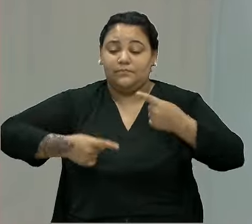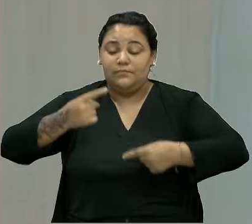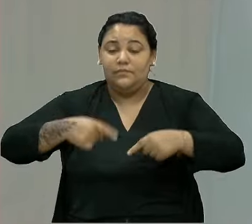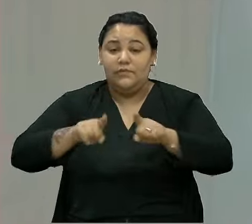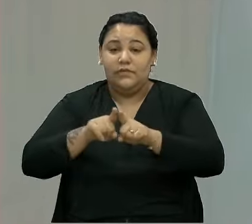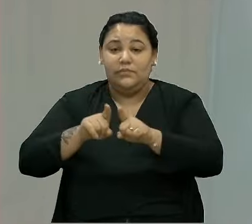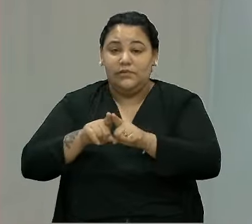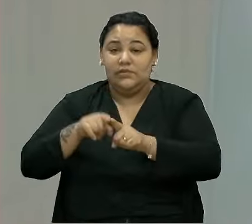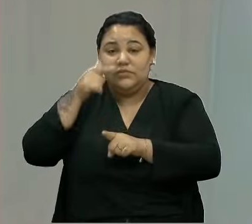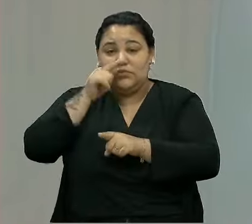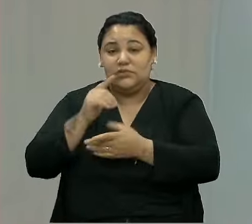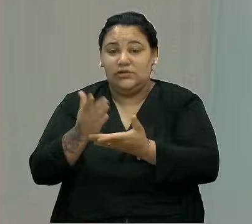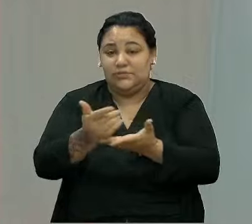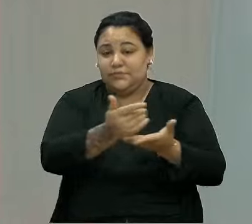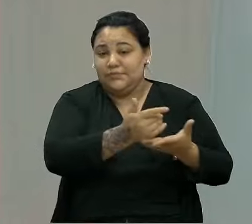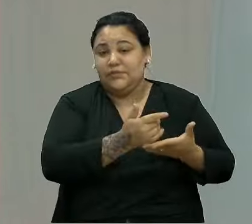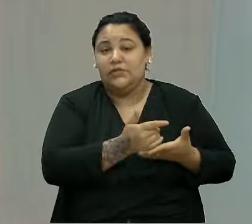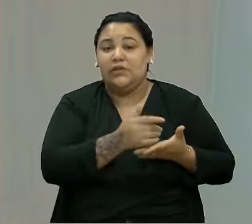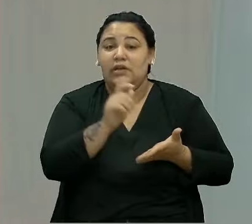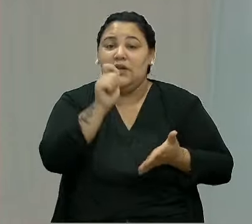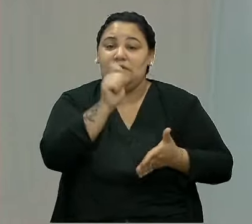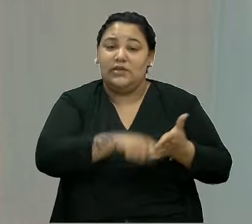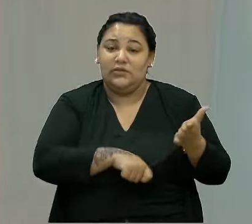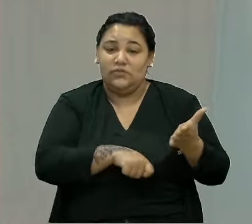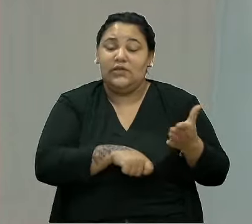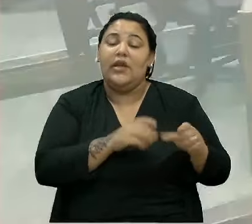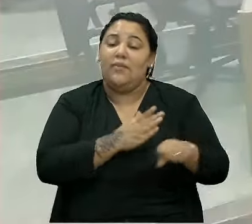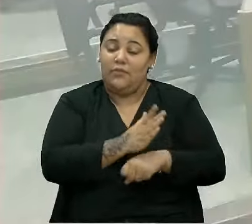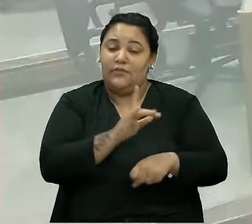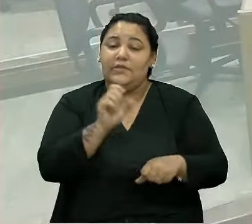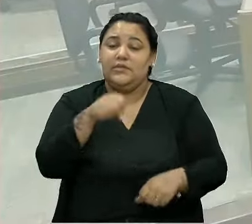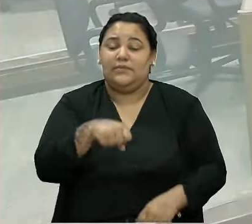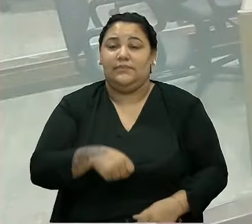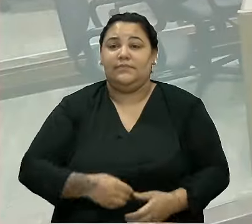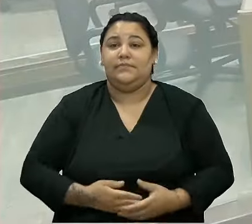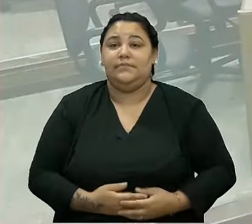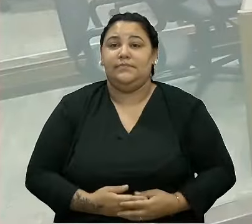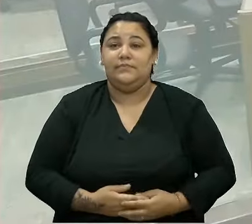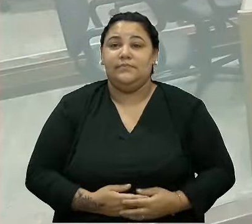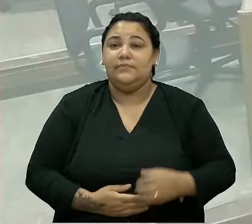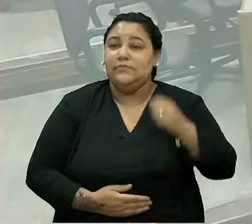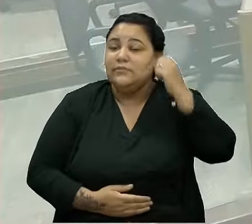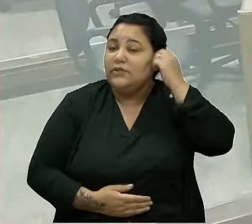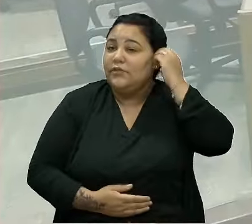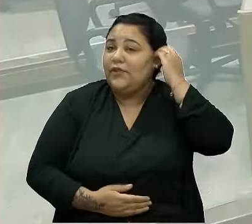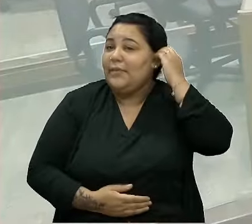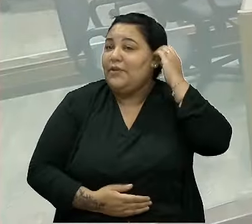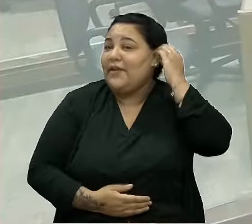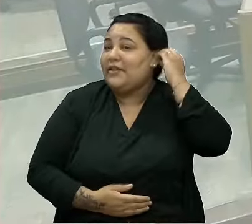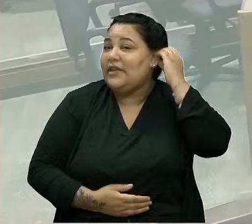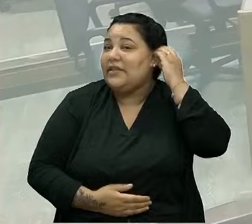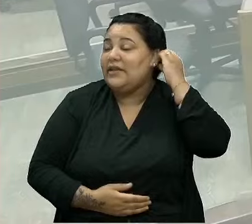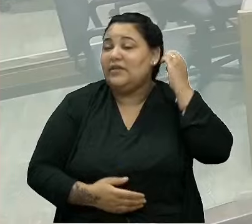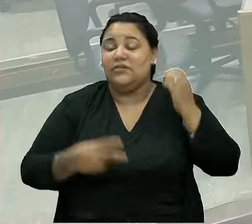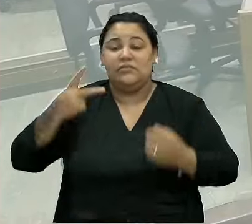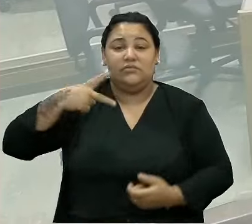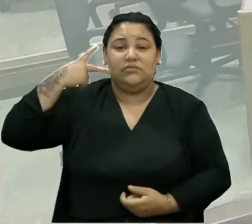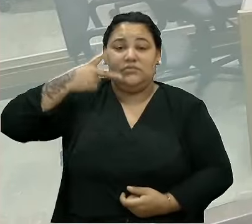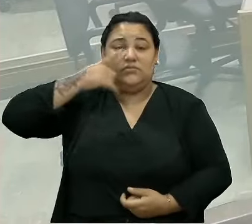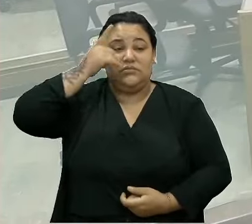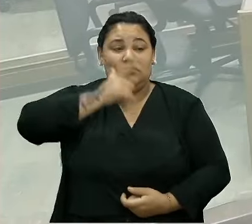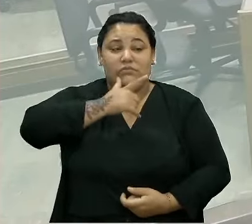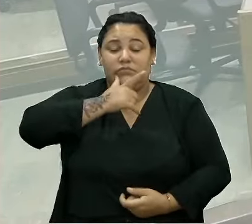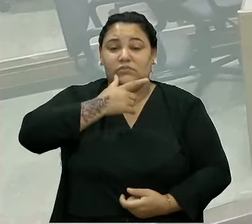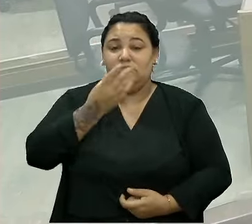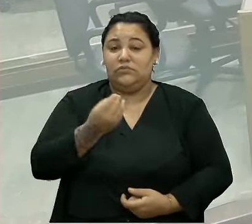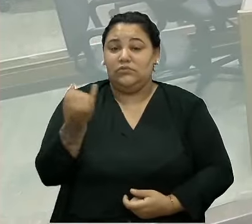assinatura dos deputados e ser aprovada. Obrigada. Vereadora Tati. Vereador Lucas, tema muito importante, acho que a